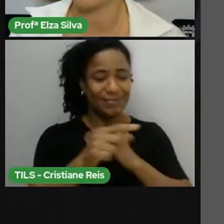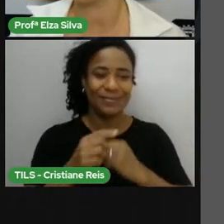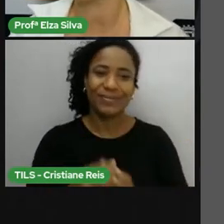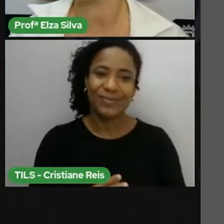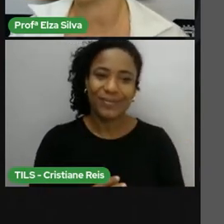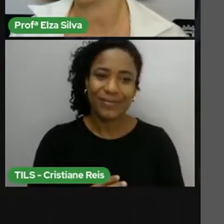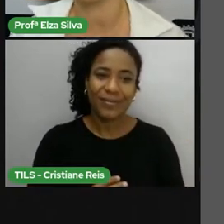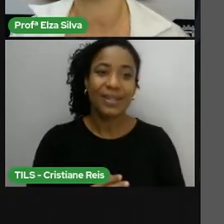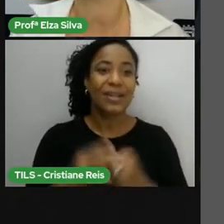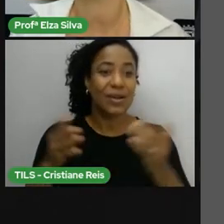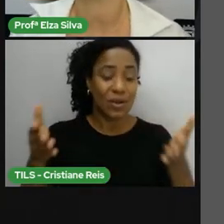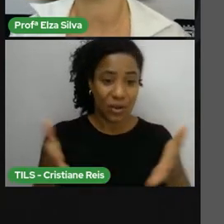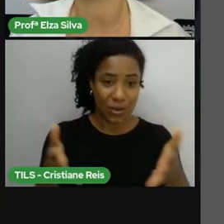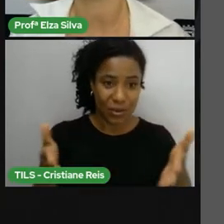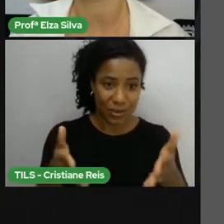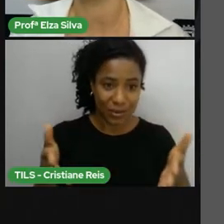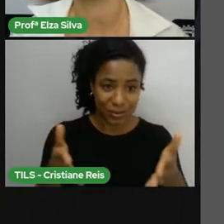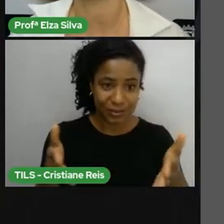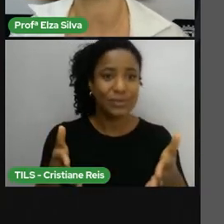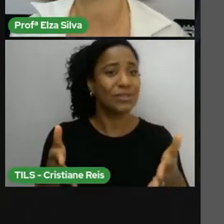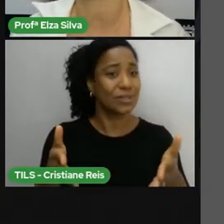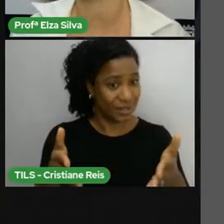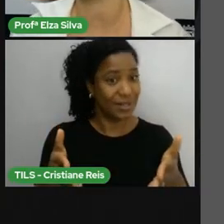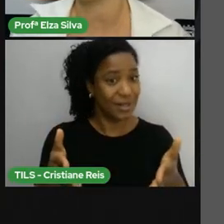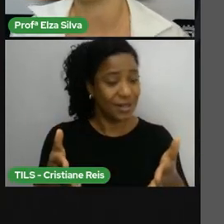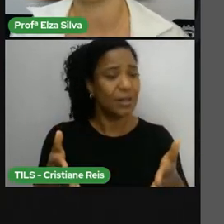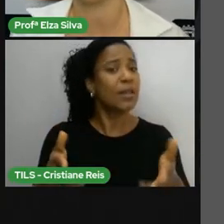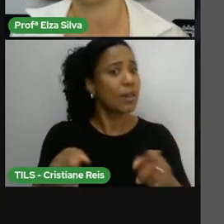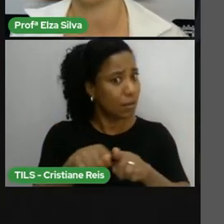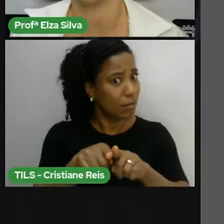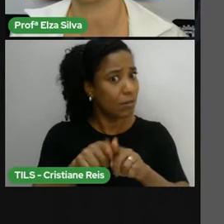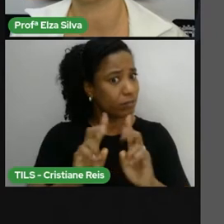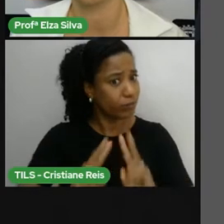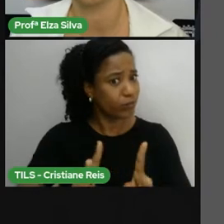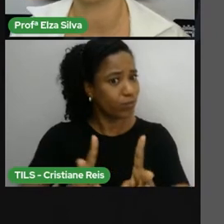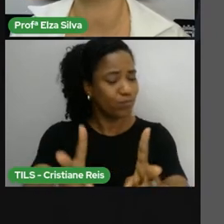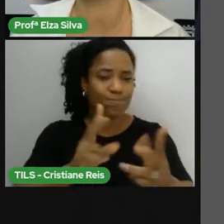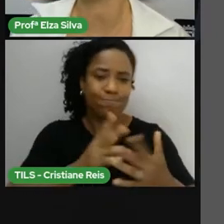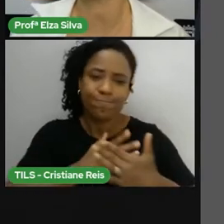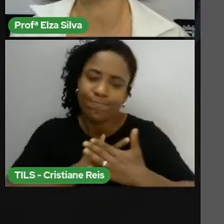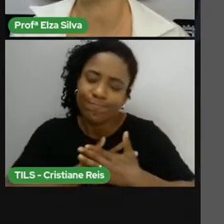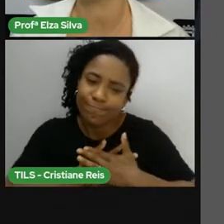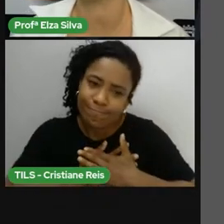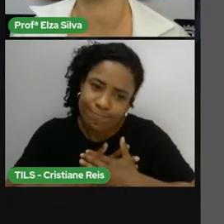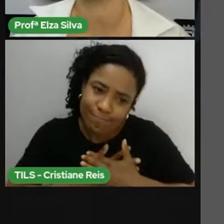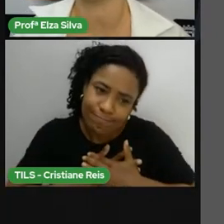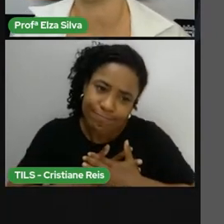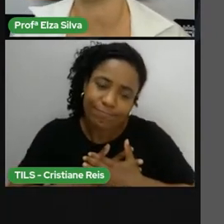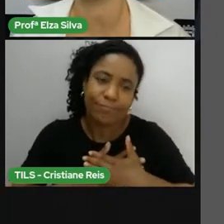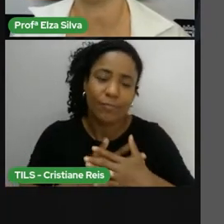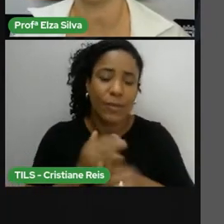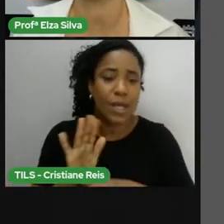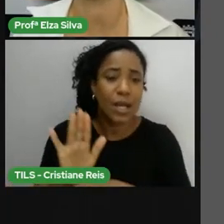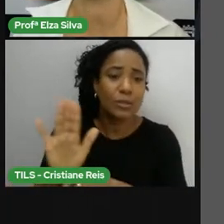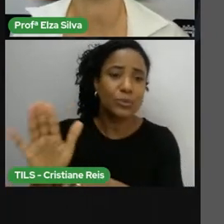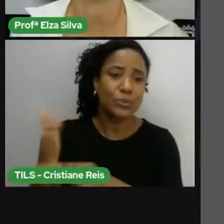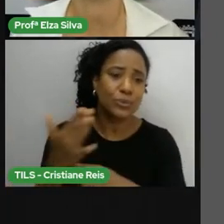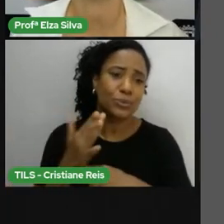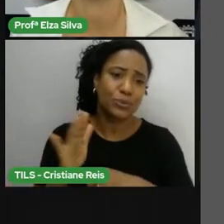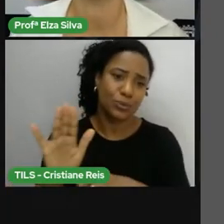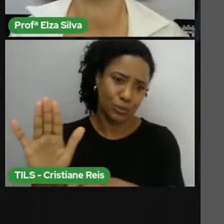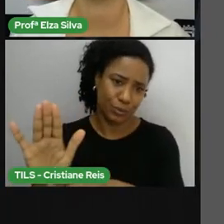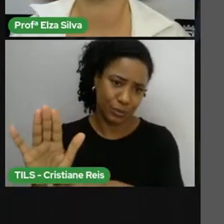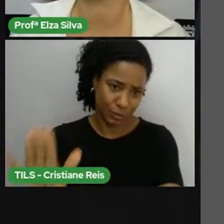Hoje e sempre, a gente deve exercitar a solidariedade. Então, ajude o seu colega ou a sua